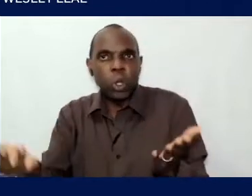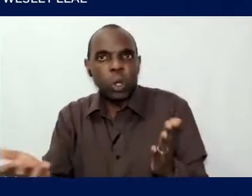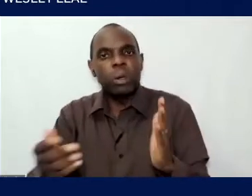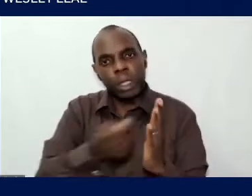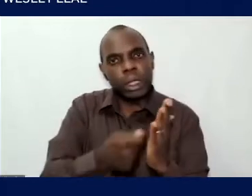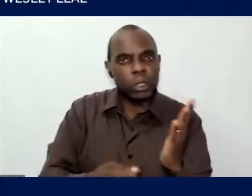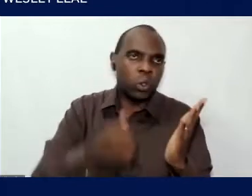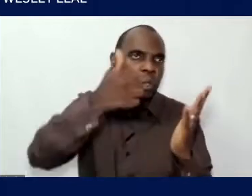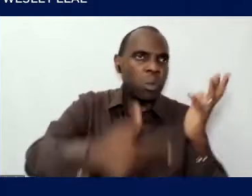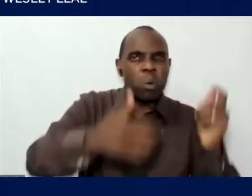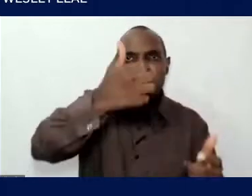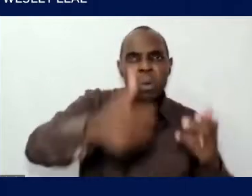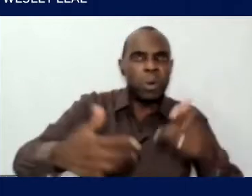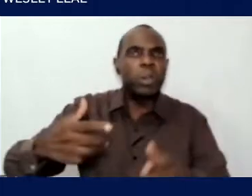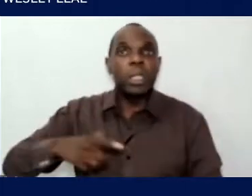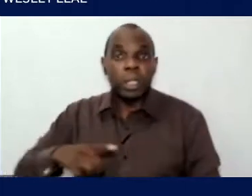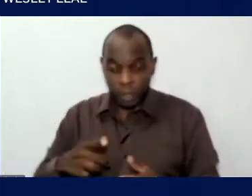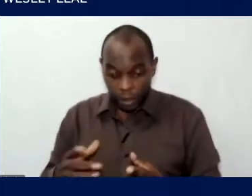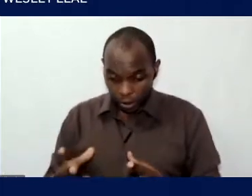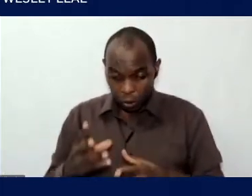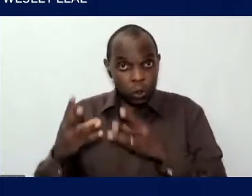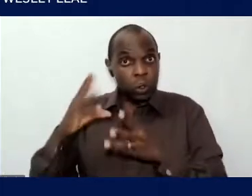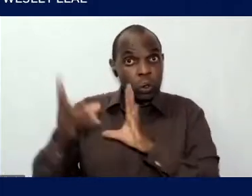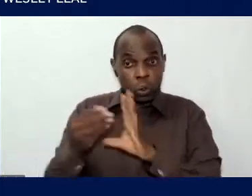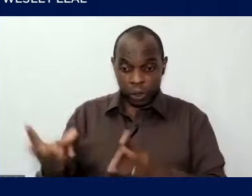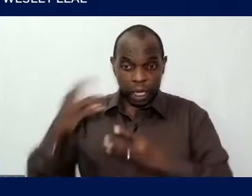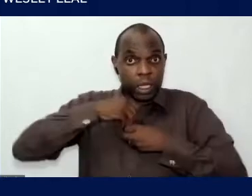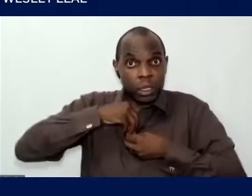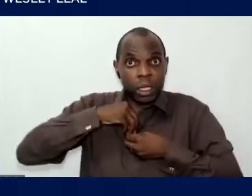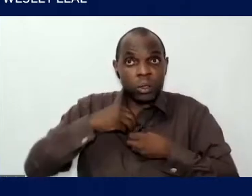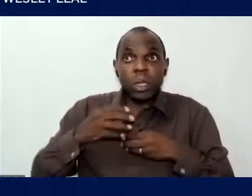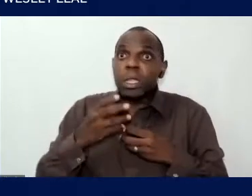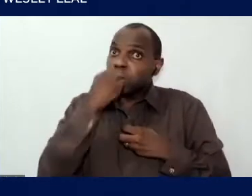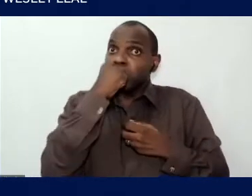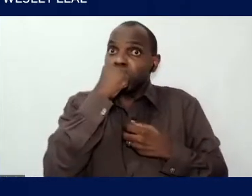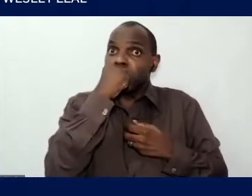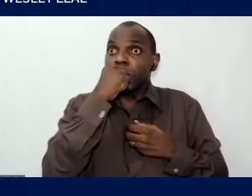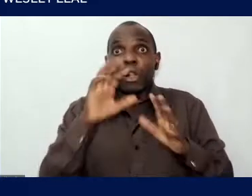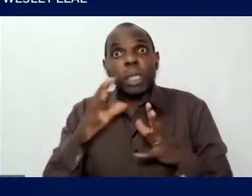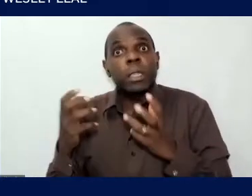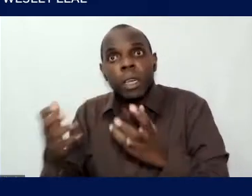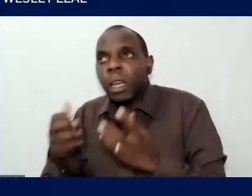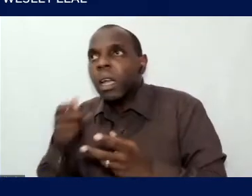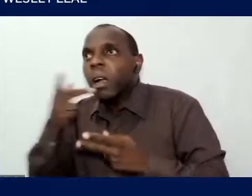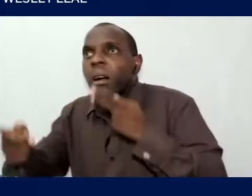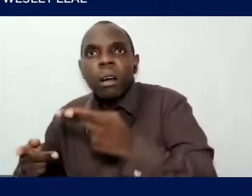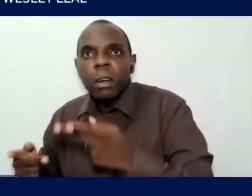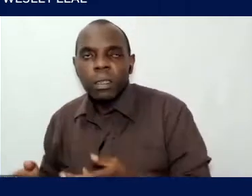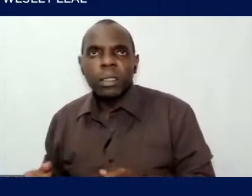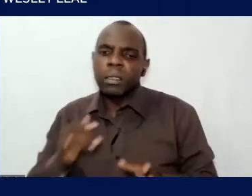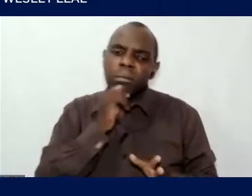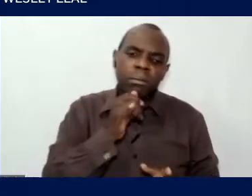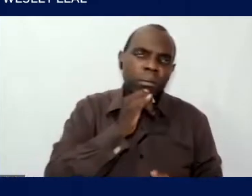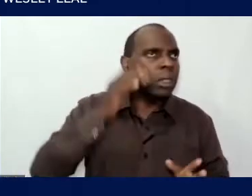De algo que a gente recolheu Do meu ponto de vista A gente recolheu o sonho O sonho